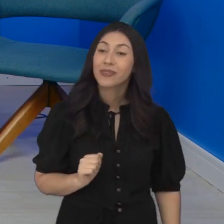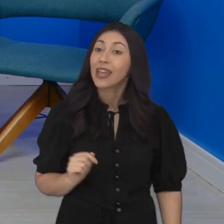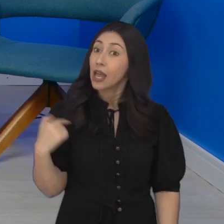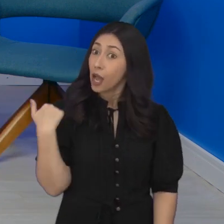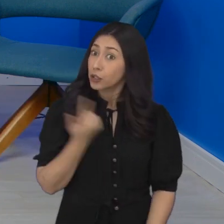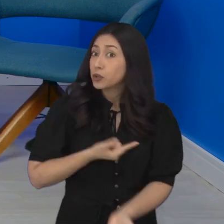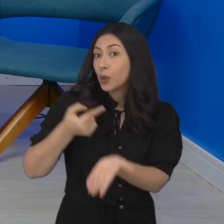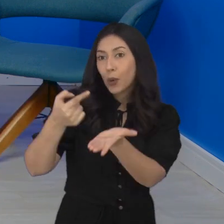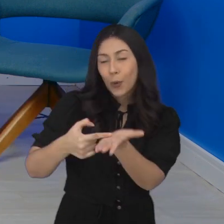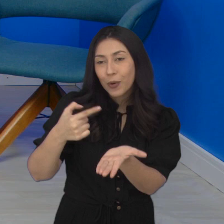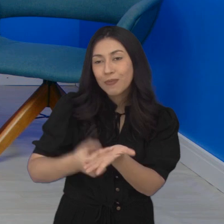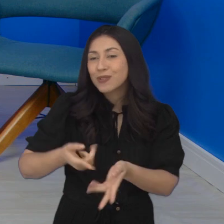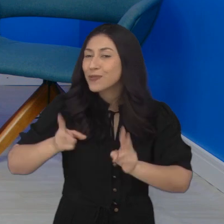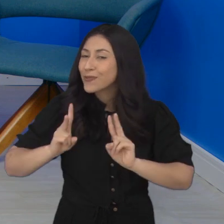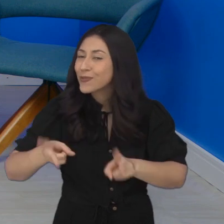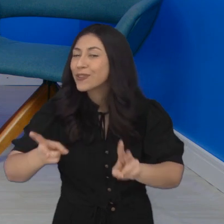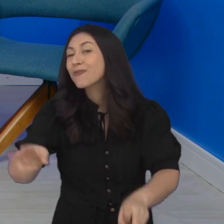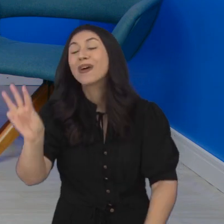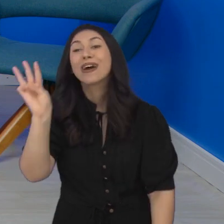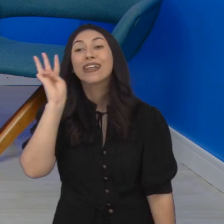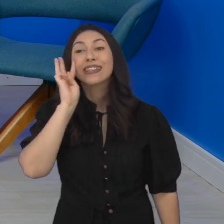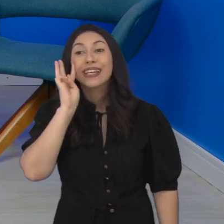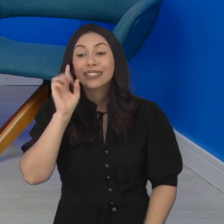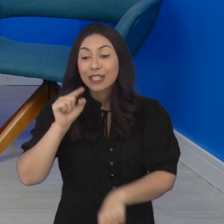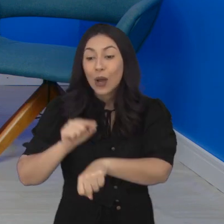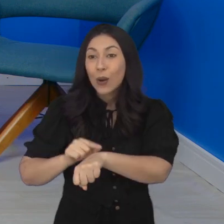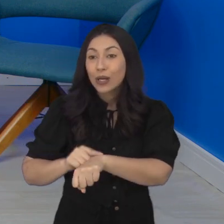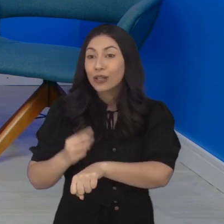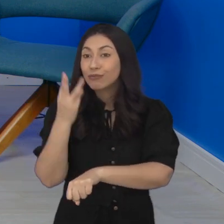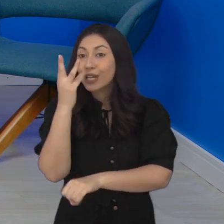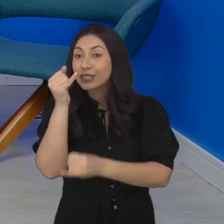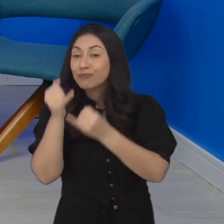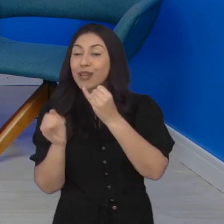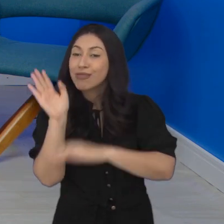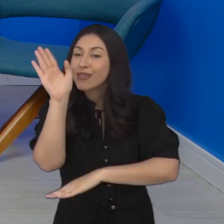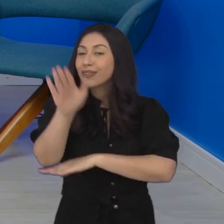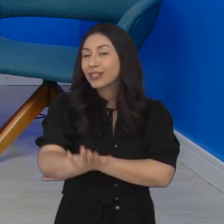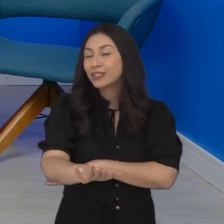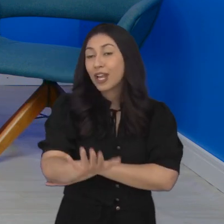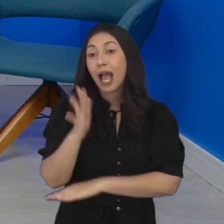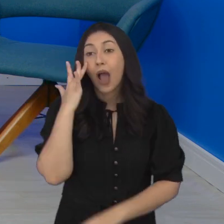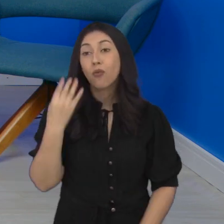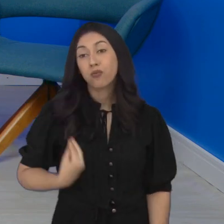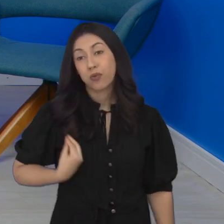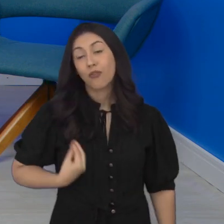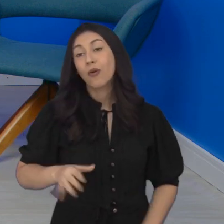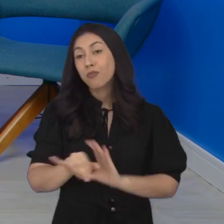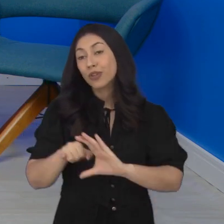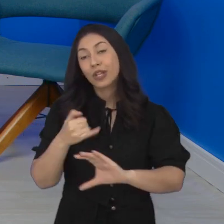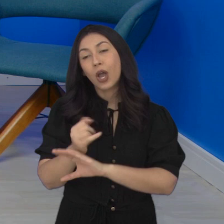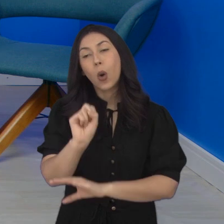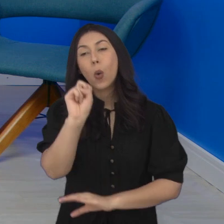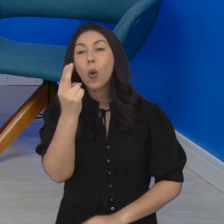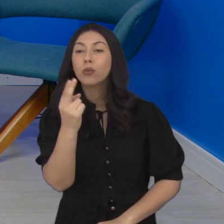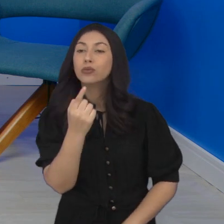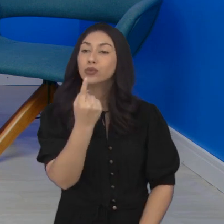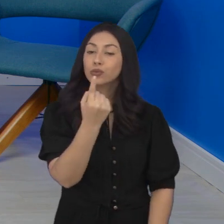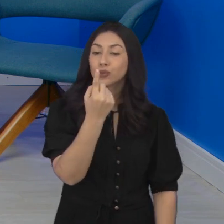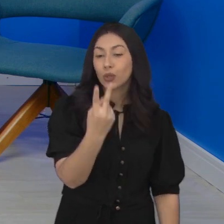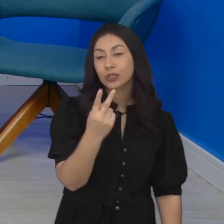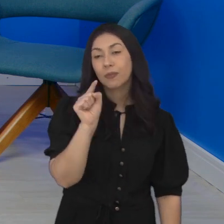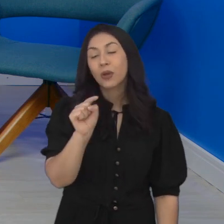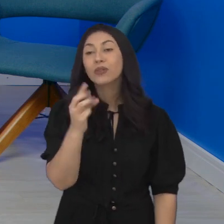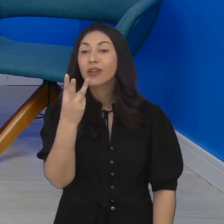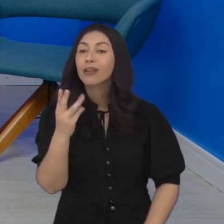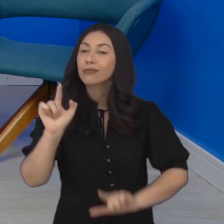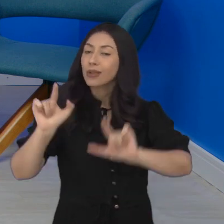E a gente tem um encontro marcado todas as terças-feiras, às 3h30 da tarde, ao vivo pelo YouTube ou no canal 12.3 da sua televisão.